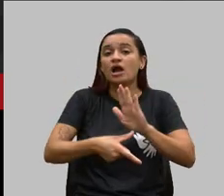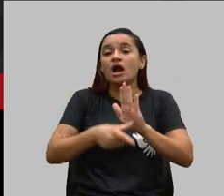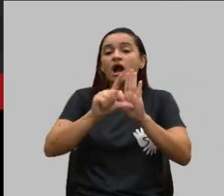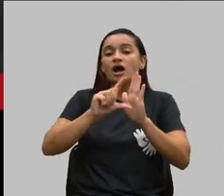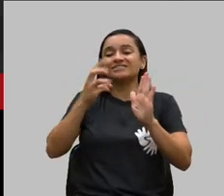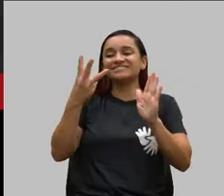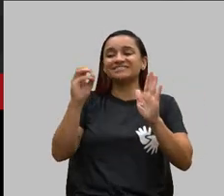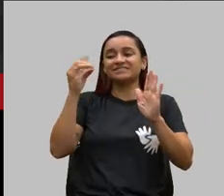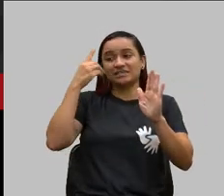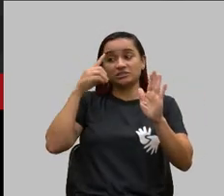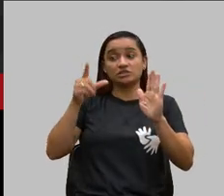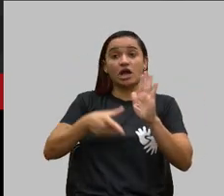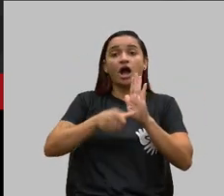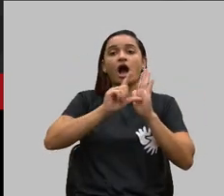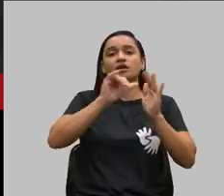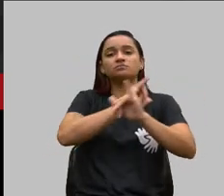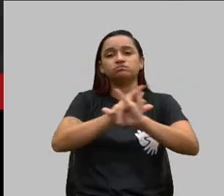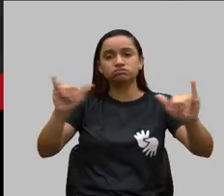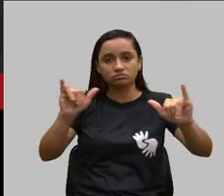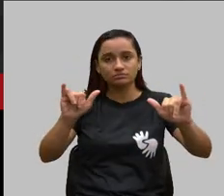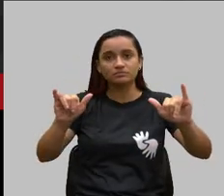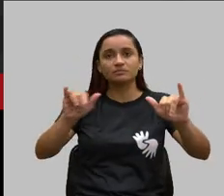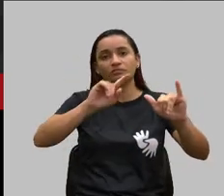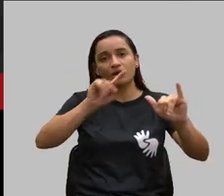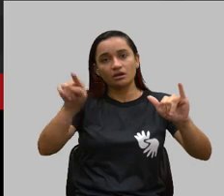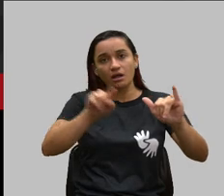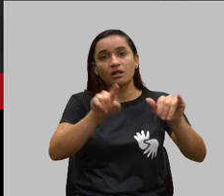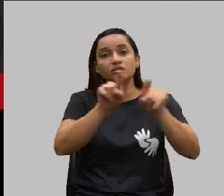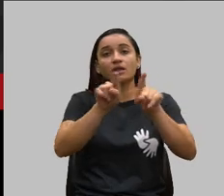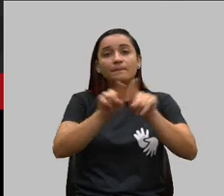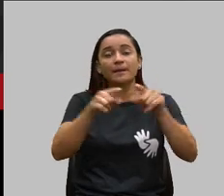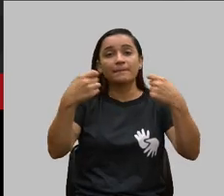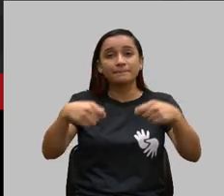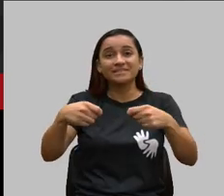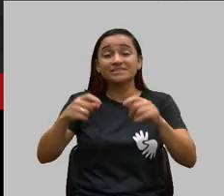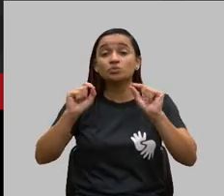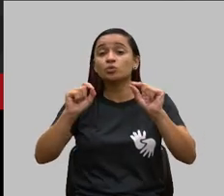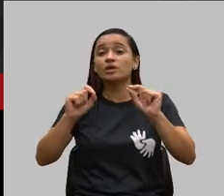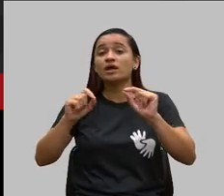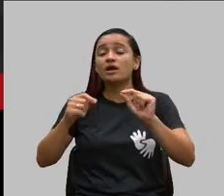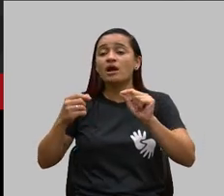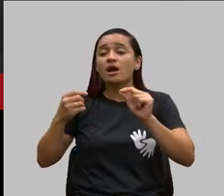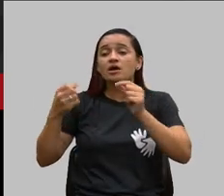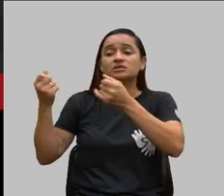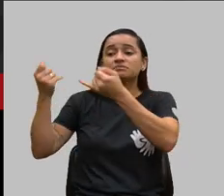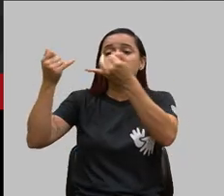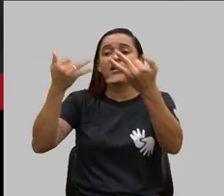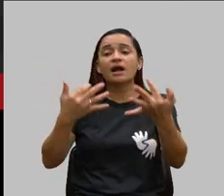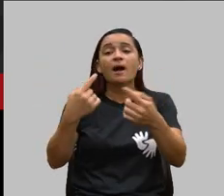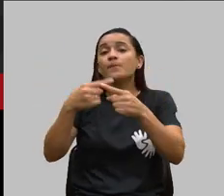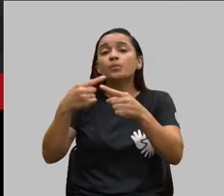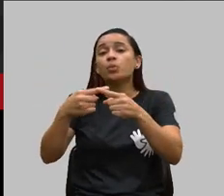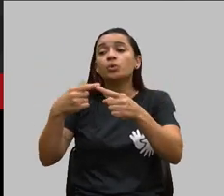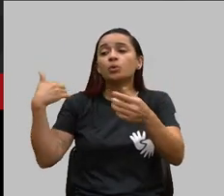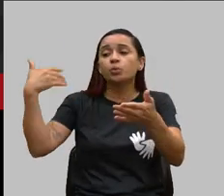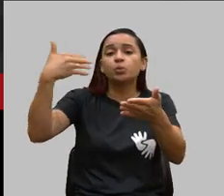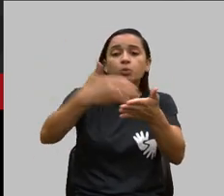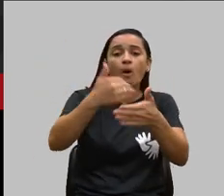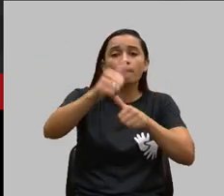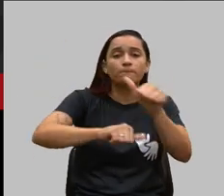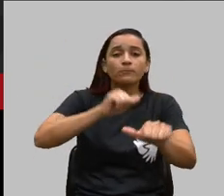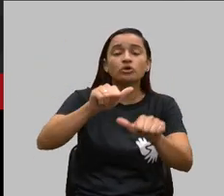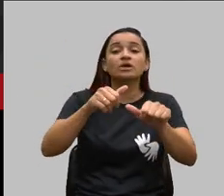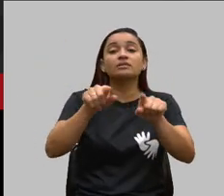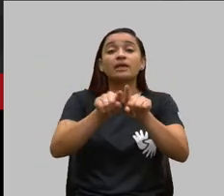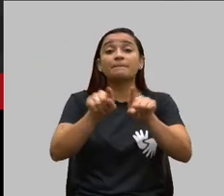antecedência, têm que dar extrato pormenorizado de como ela chegou àquele cálculo e após a aplicação, caso